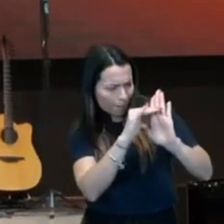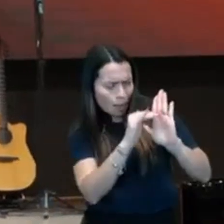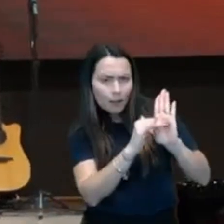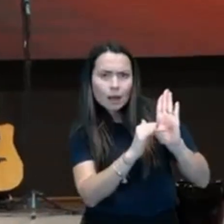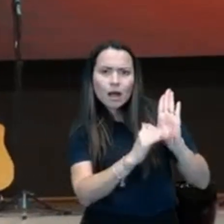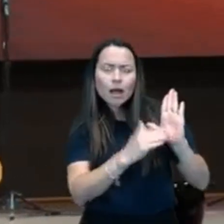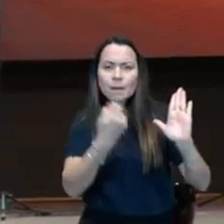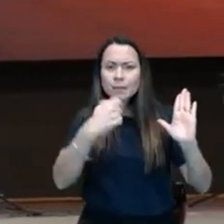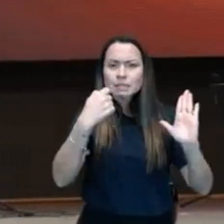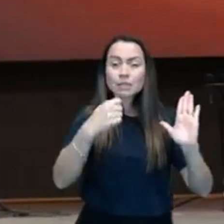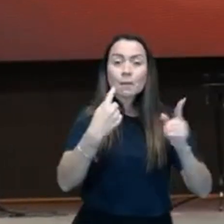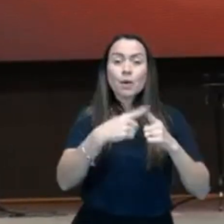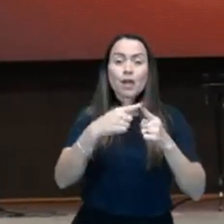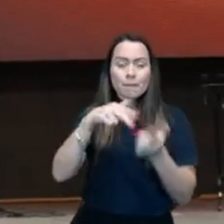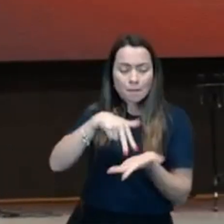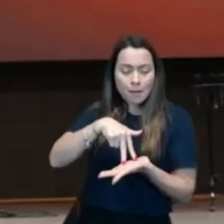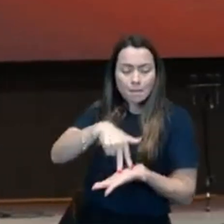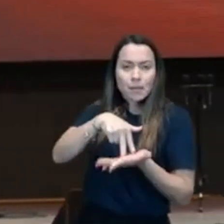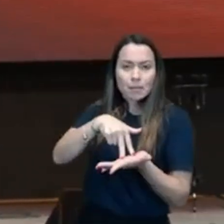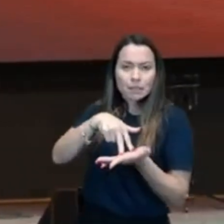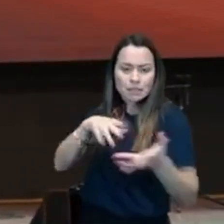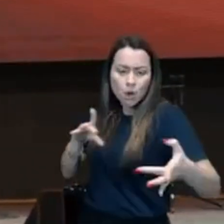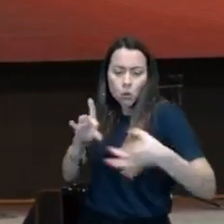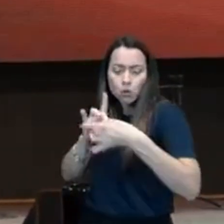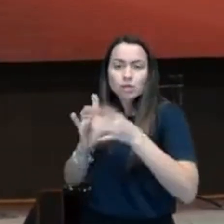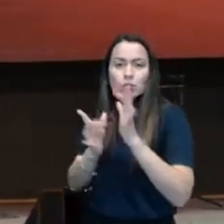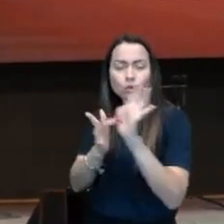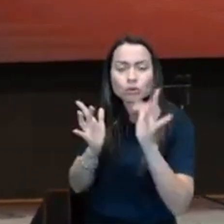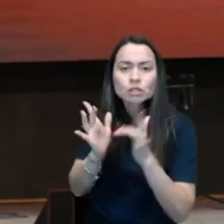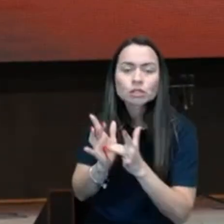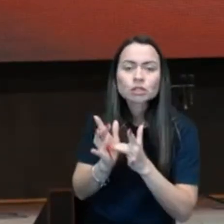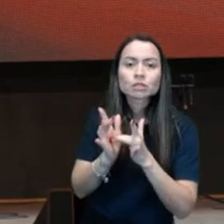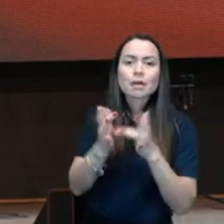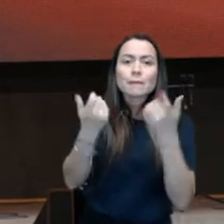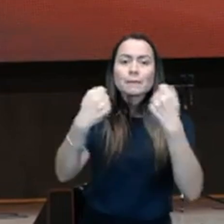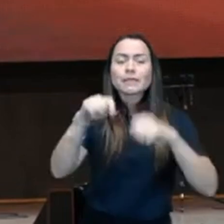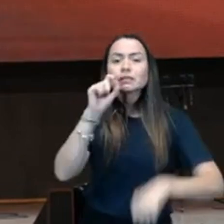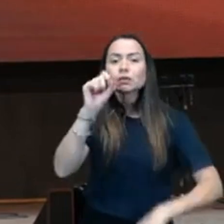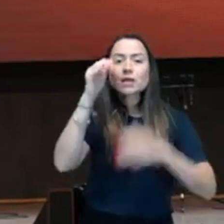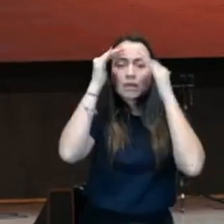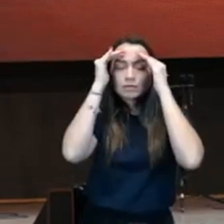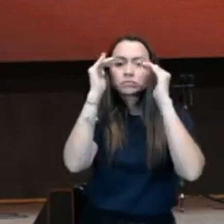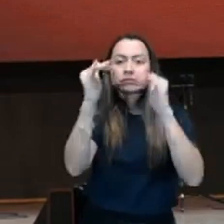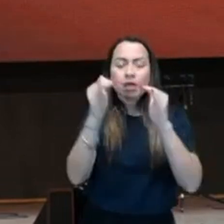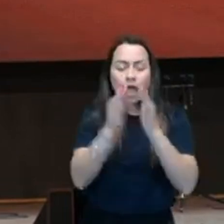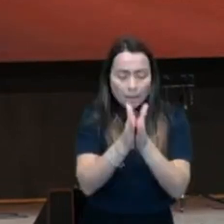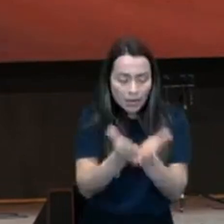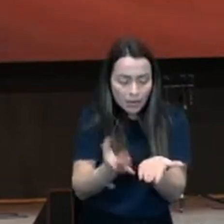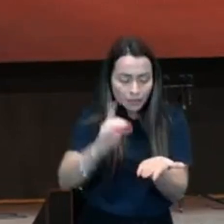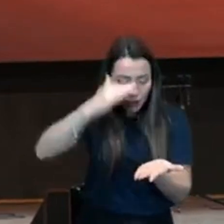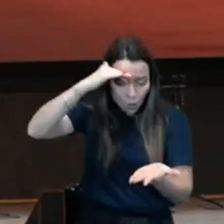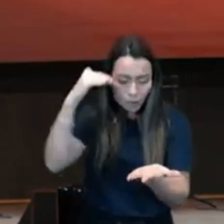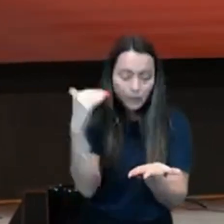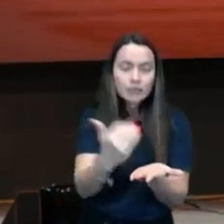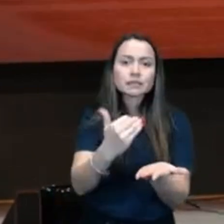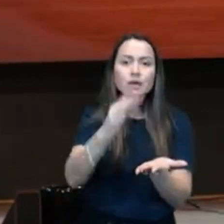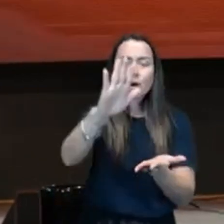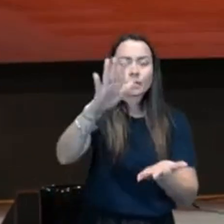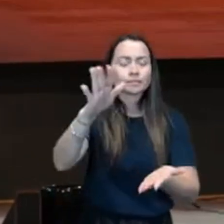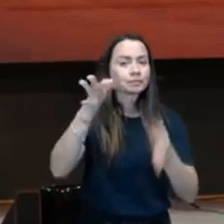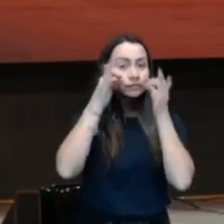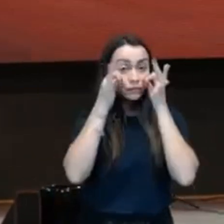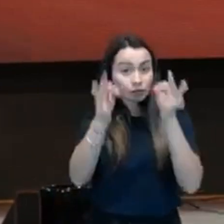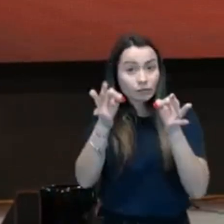eu preciso obedecer. a obediência, a sua palavra, vai nos fazer permanecer. Escute, aqui, não tem,